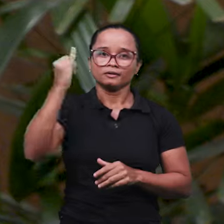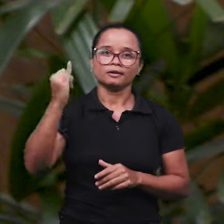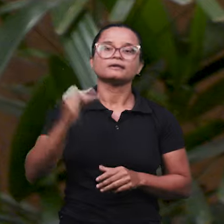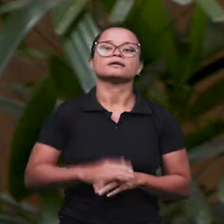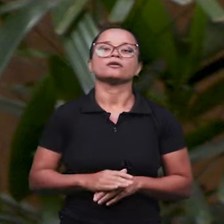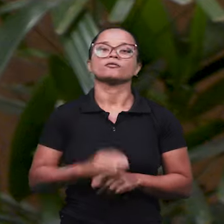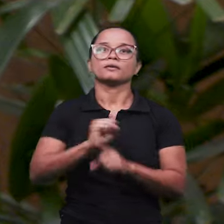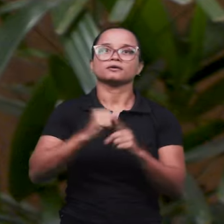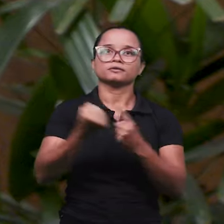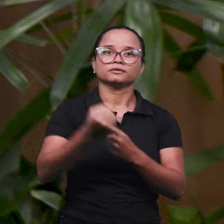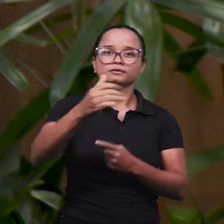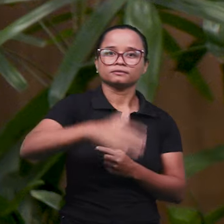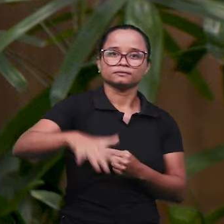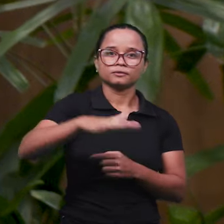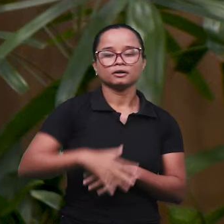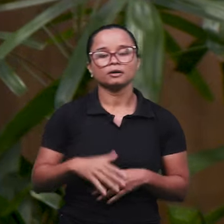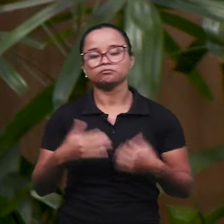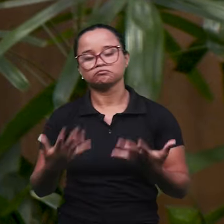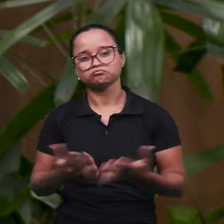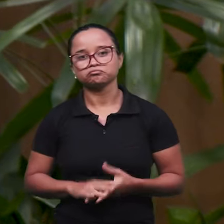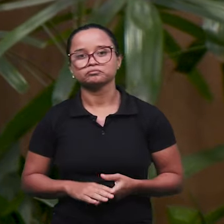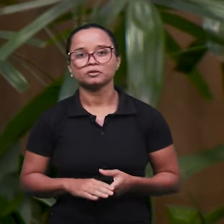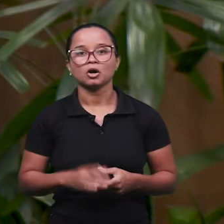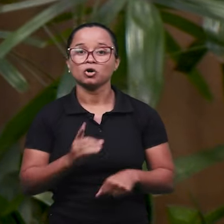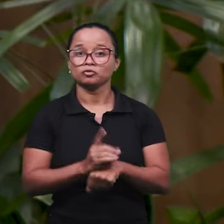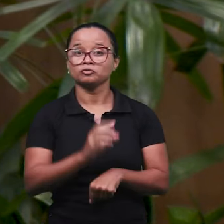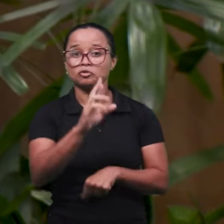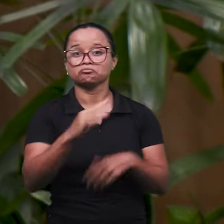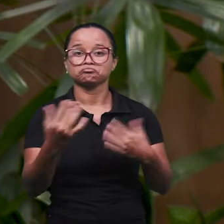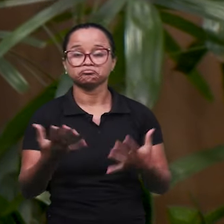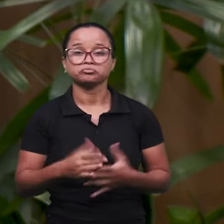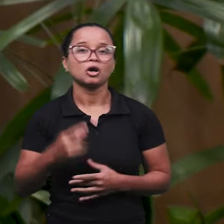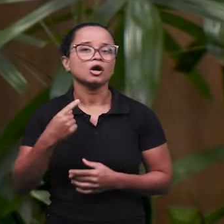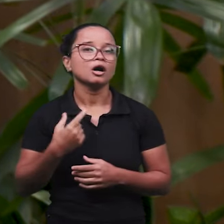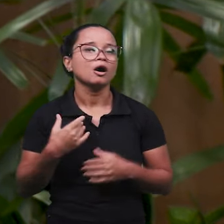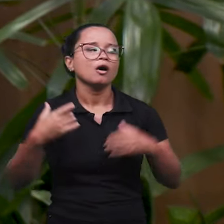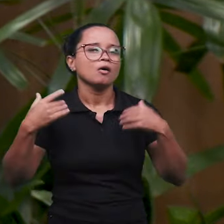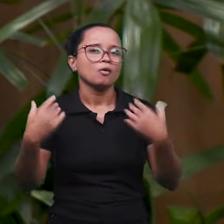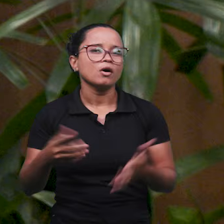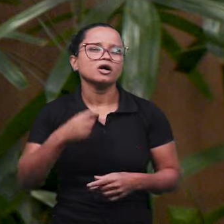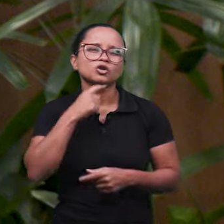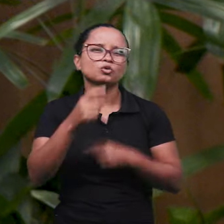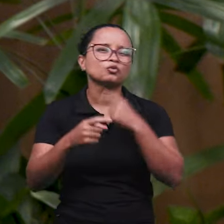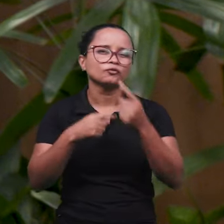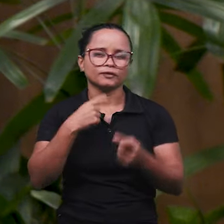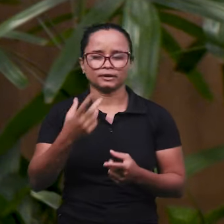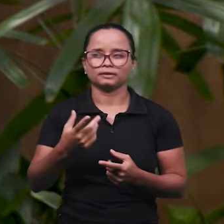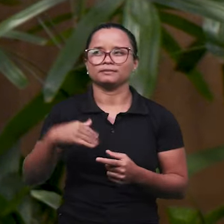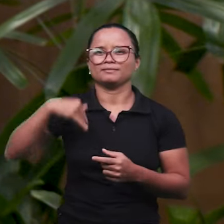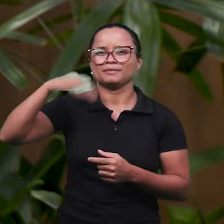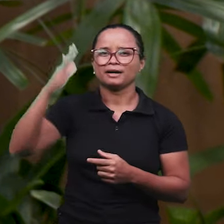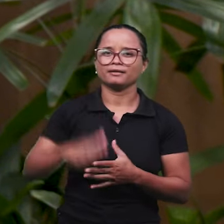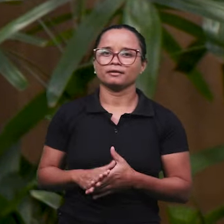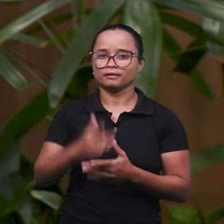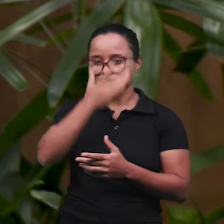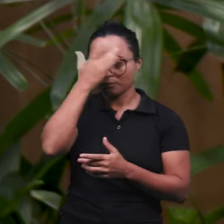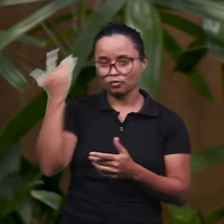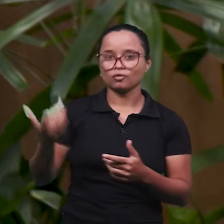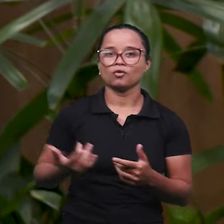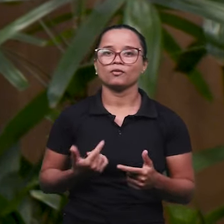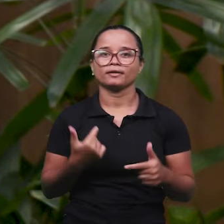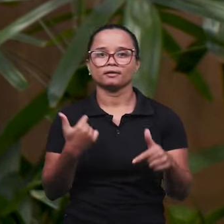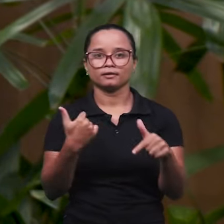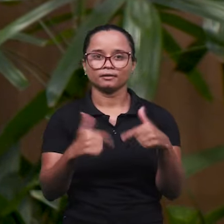relevante para toda a sociedade. Doutor Wesnell, quais são as dúvidas mais frequentes que nós temos com relação aos empregados, no caso da